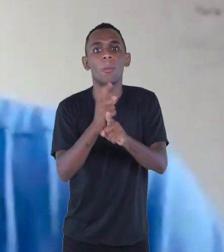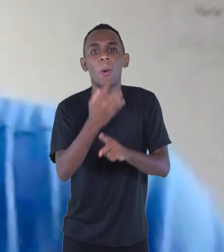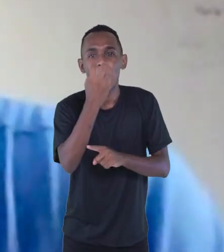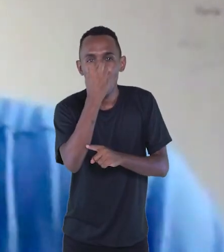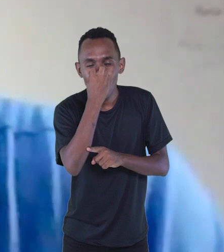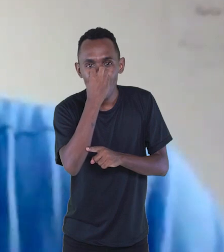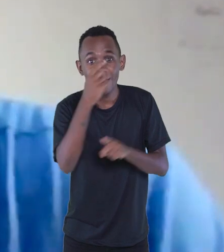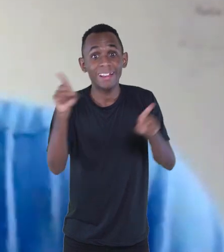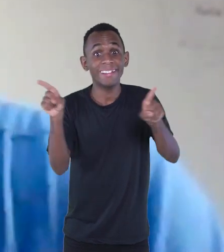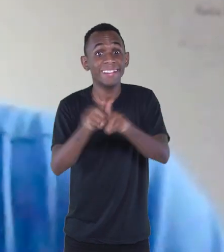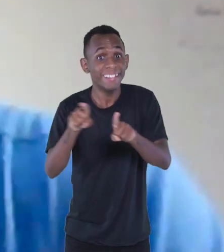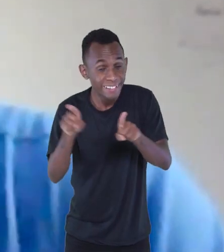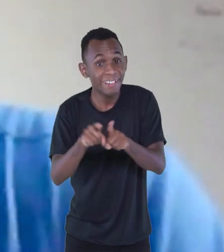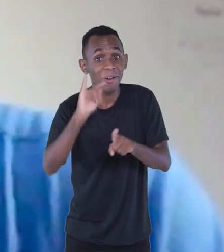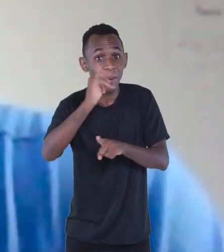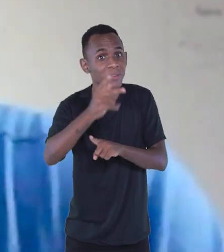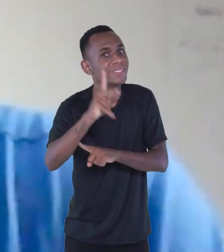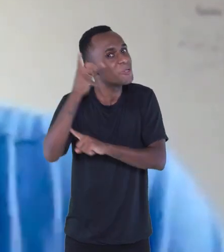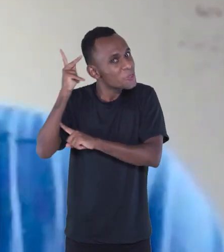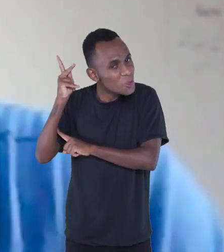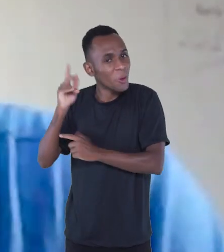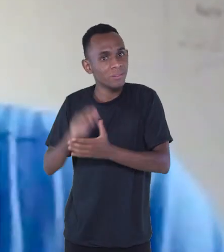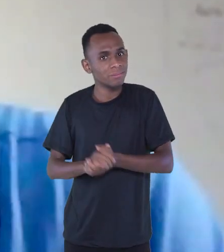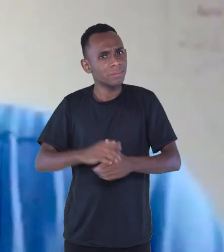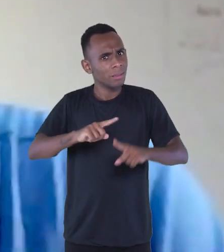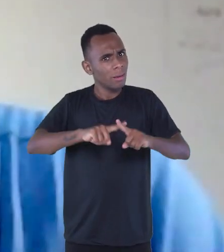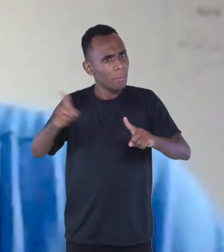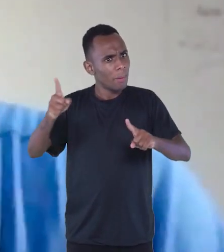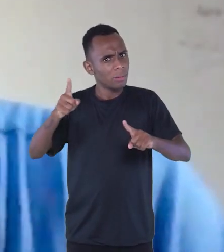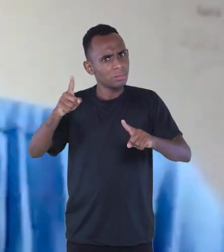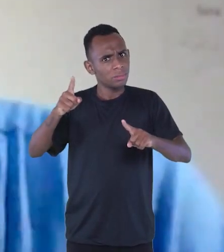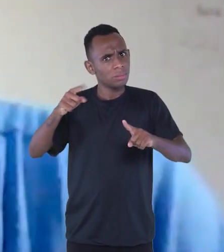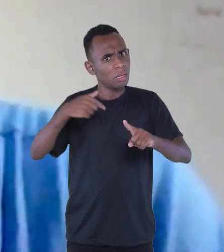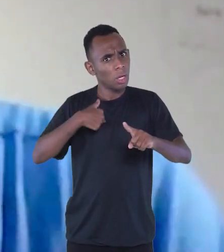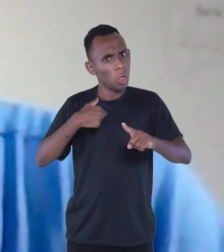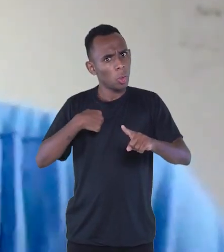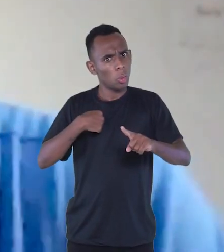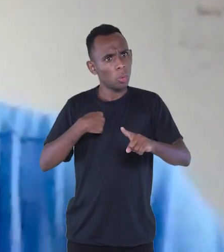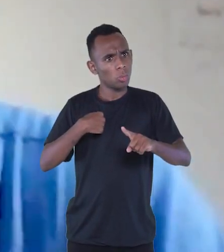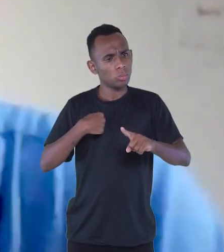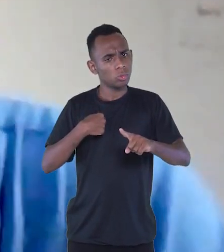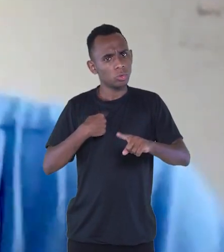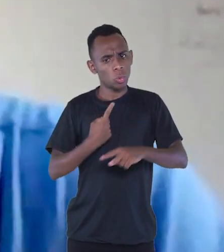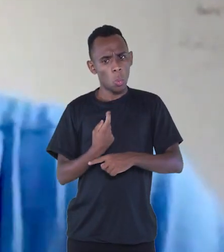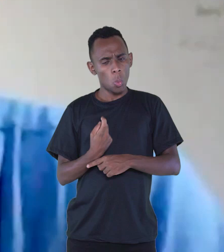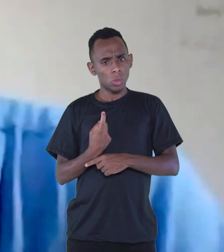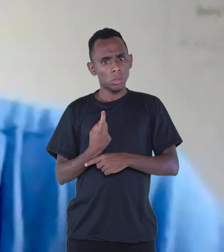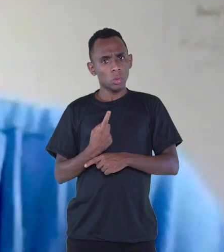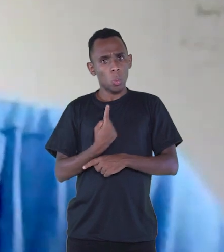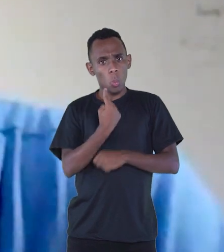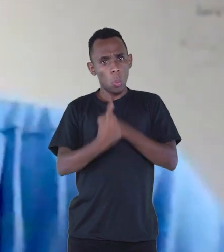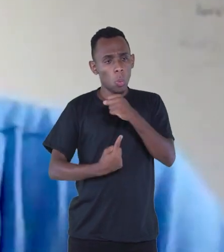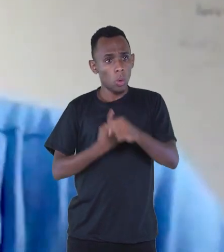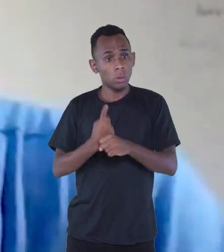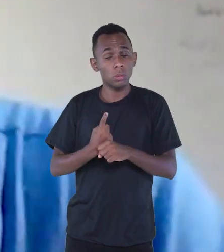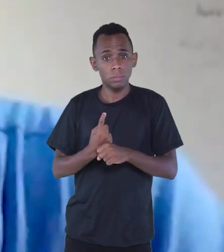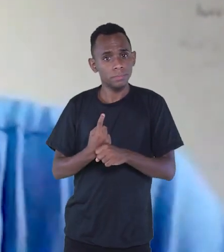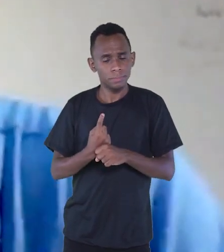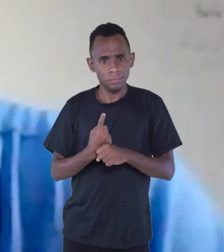e a contação de histórias. Mas eu não fiquei dois anos, um ano solo. Assim que eu